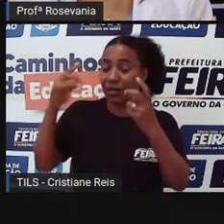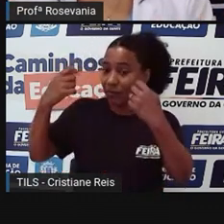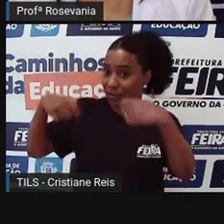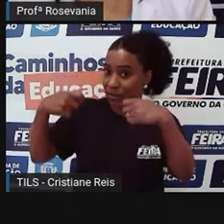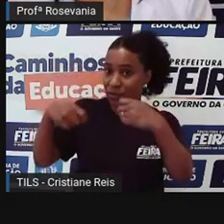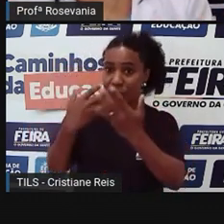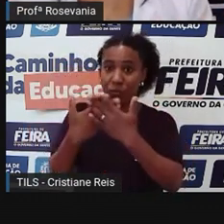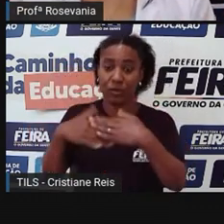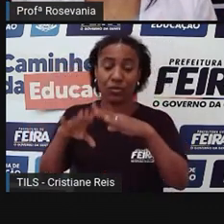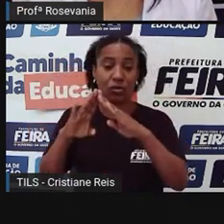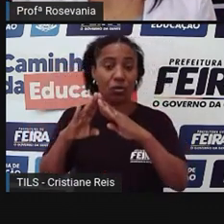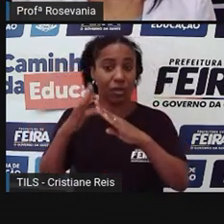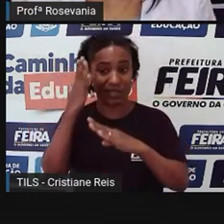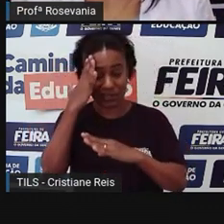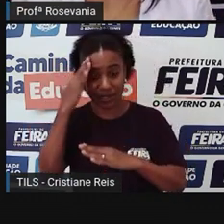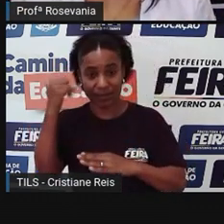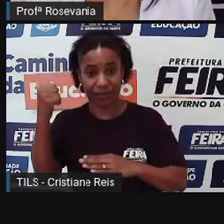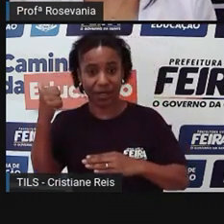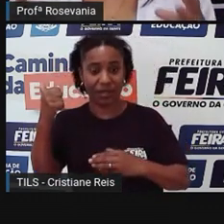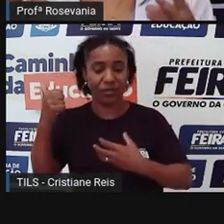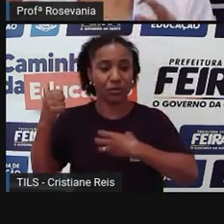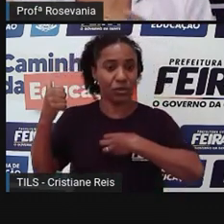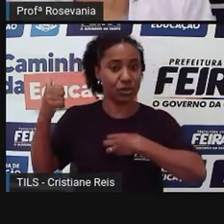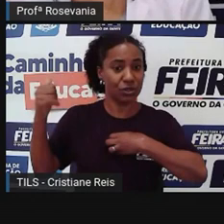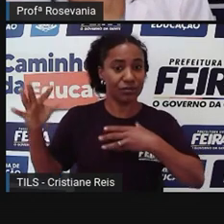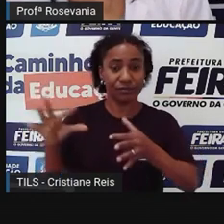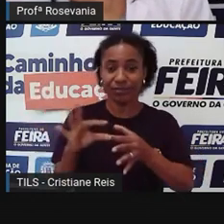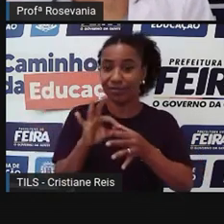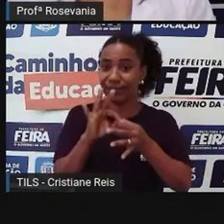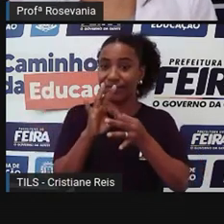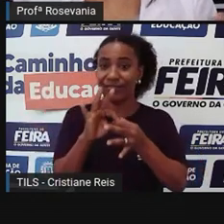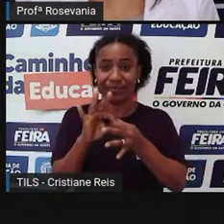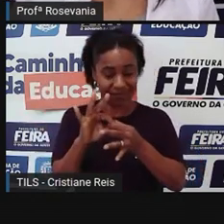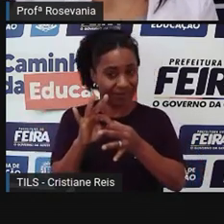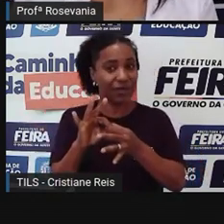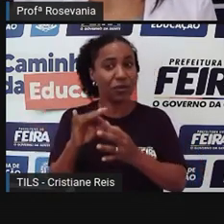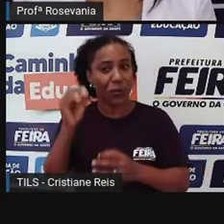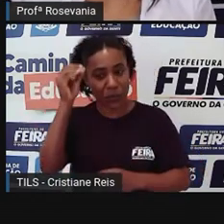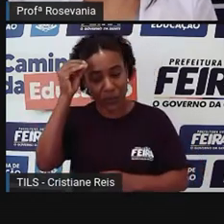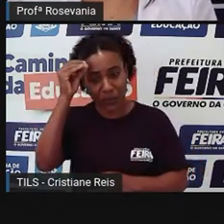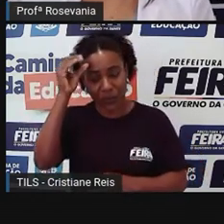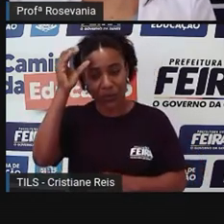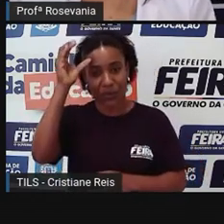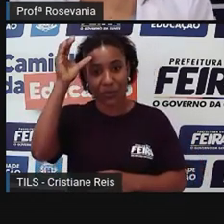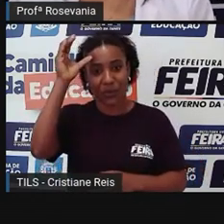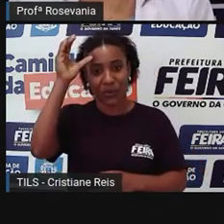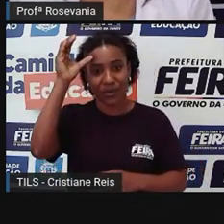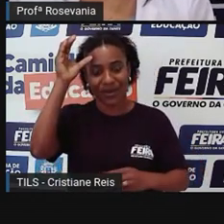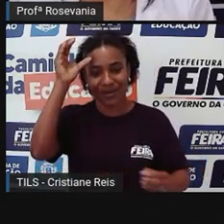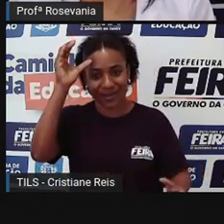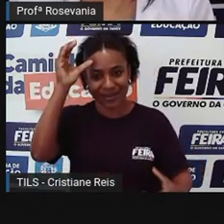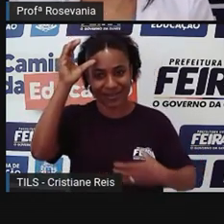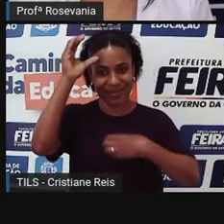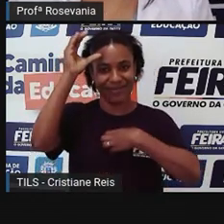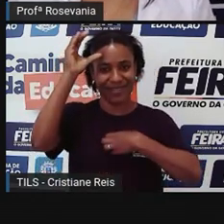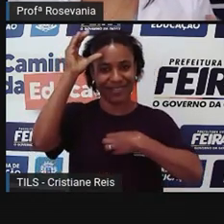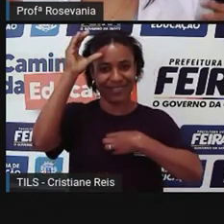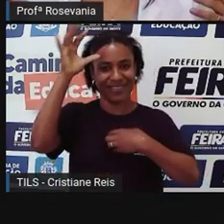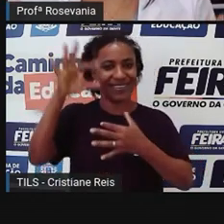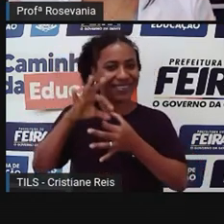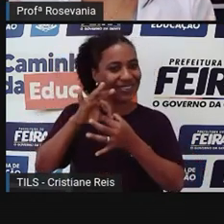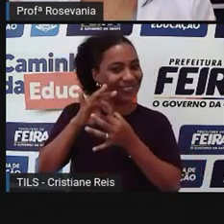o saber e o sentir, onde conhecimentos e sentimentos andem de mãos dadas.